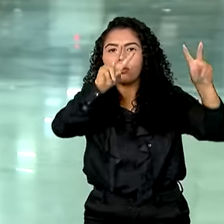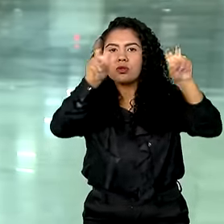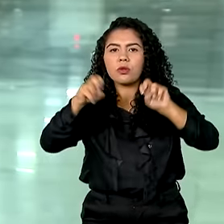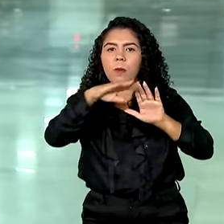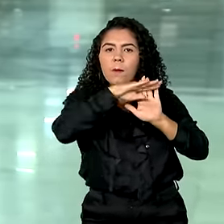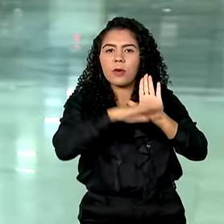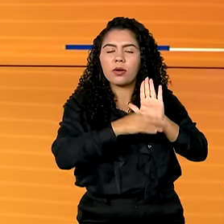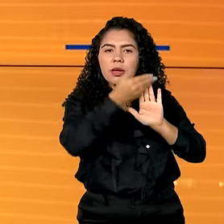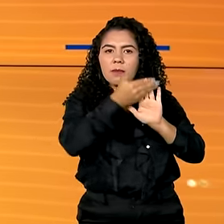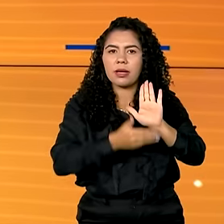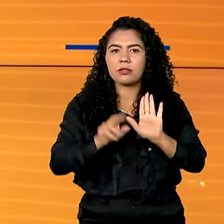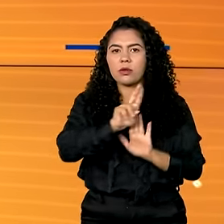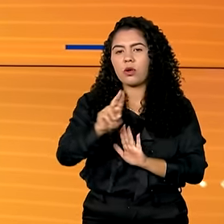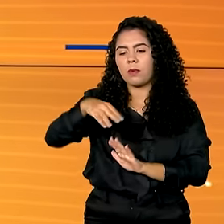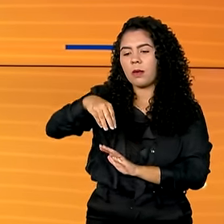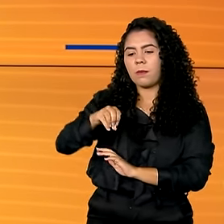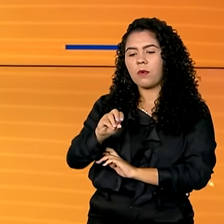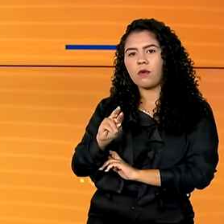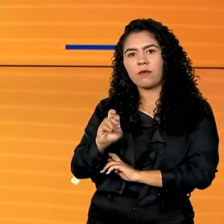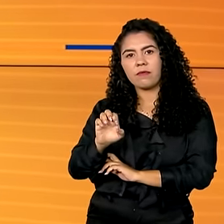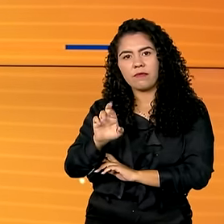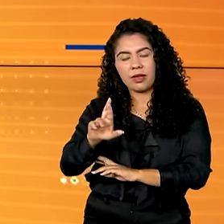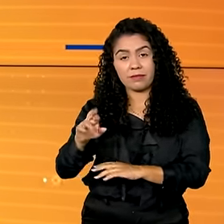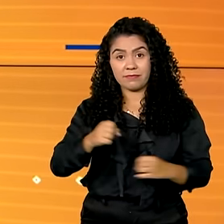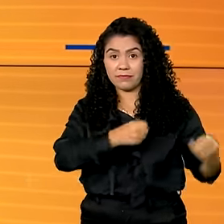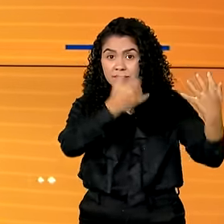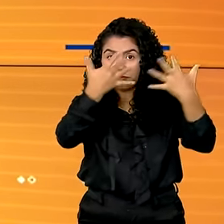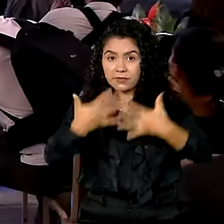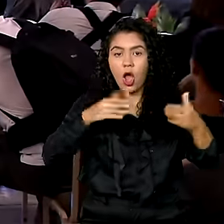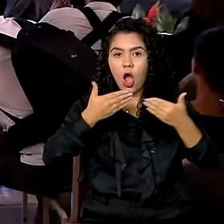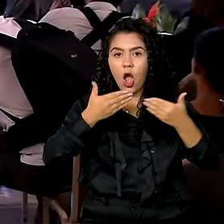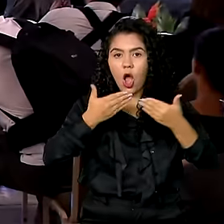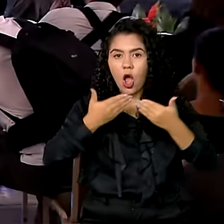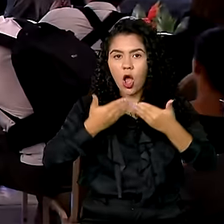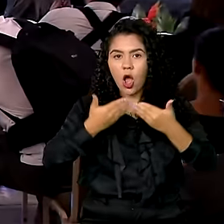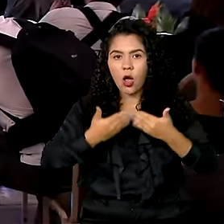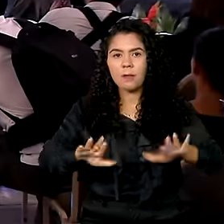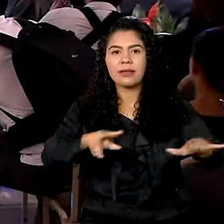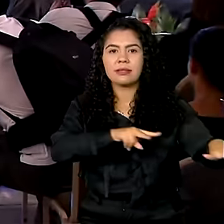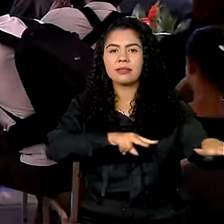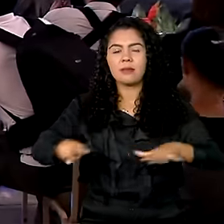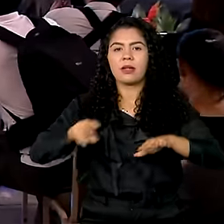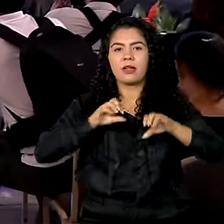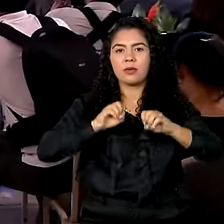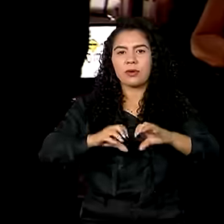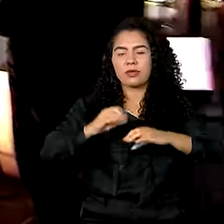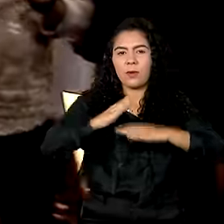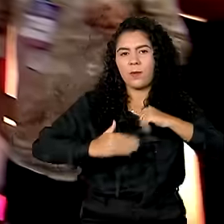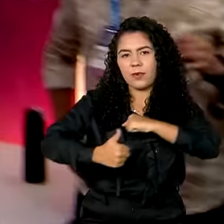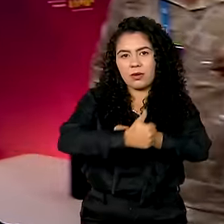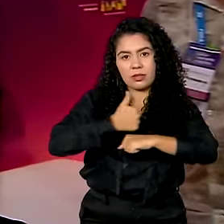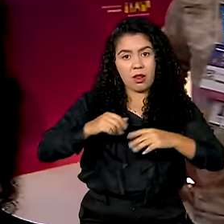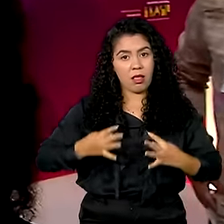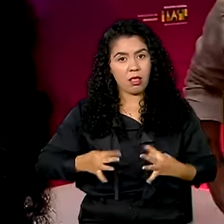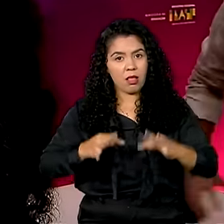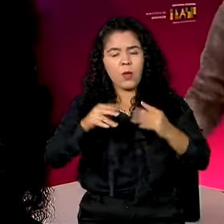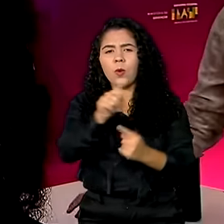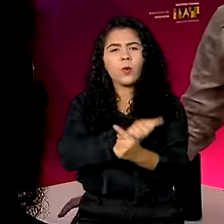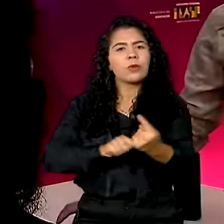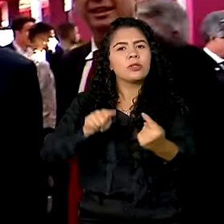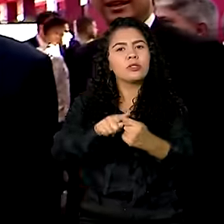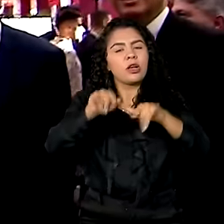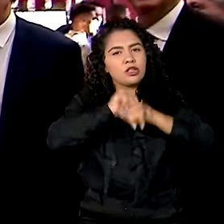descarbonização. Veja a seguir, começa a Semana Nacional e Tecnológica. A meta é